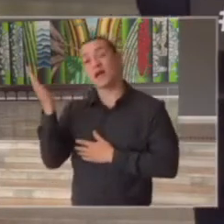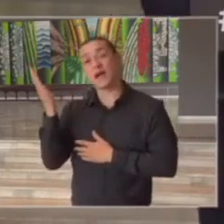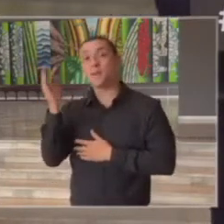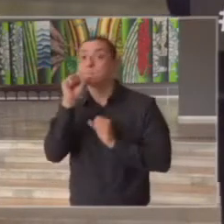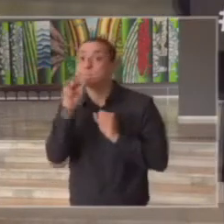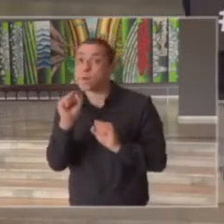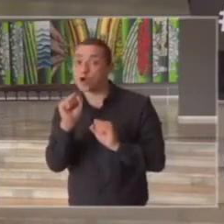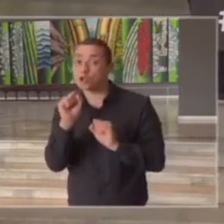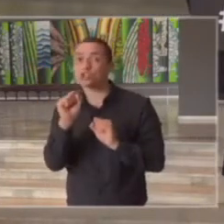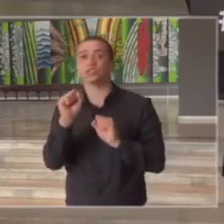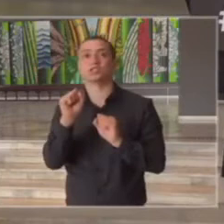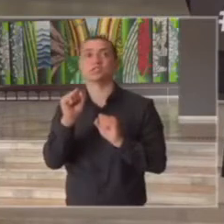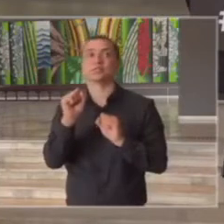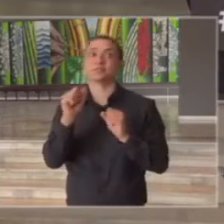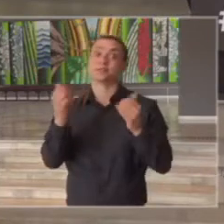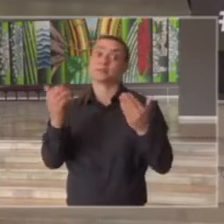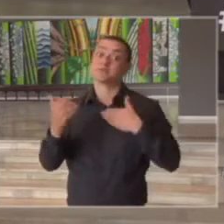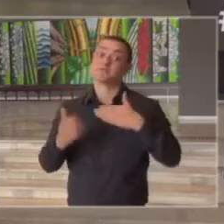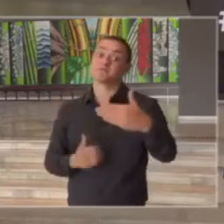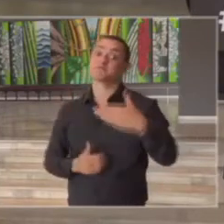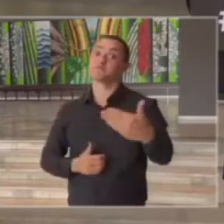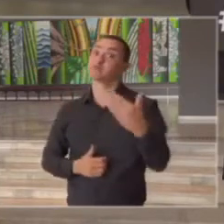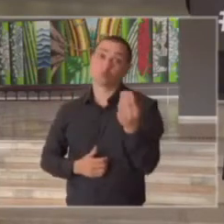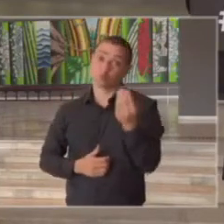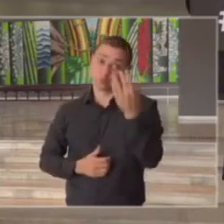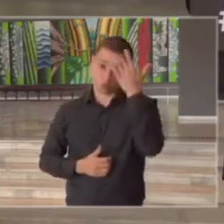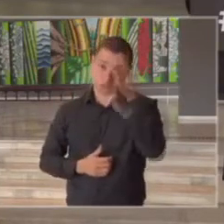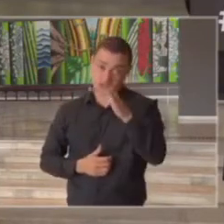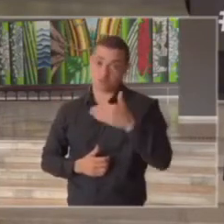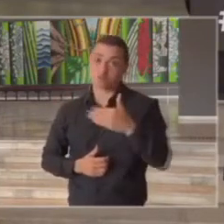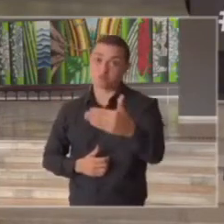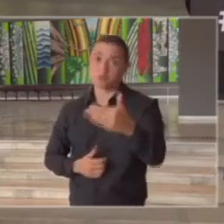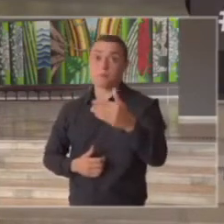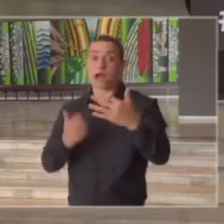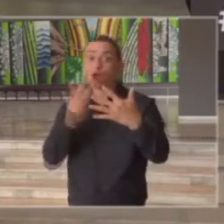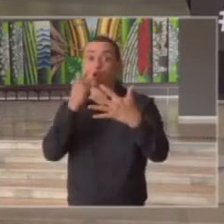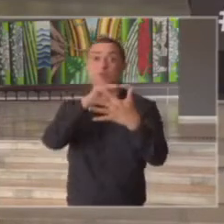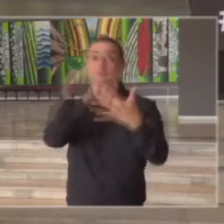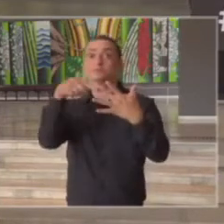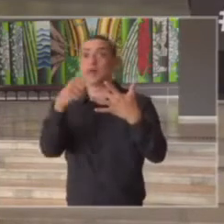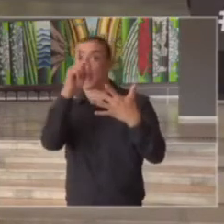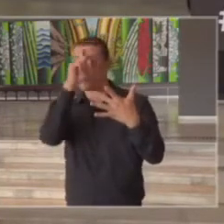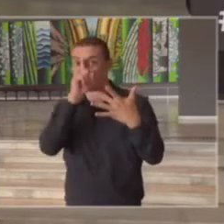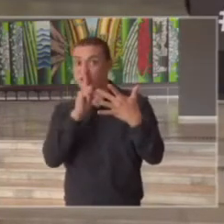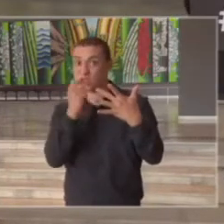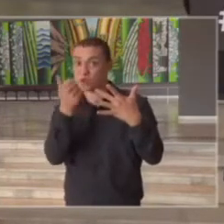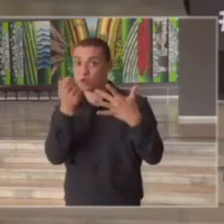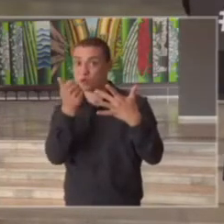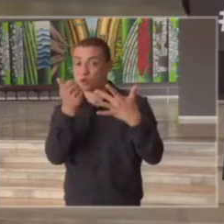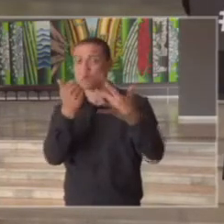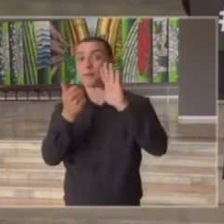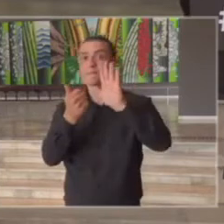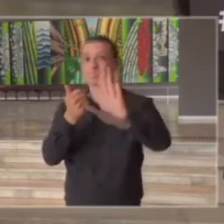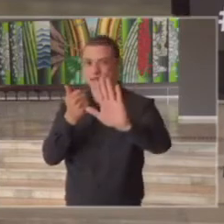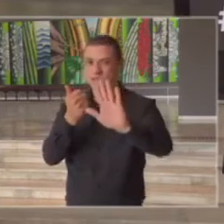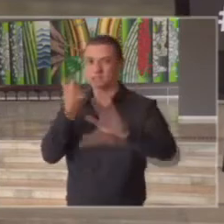possibilidade vamos ver como vamos evoluir nos próximos dias para o amarelo mas gostaria de reforçar o que o governador João Dória já